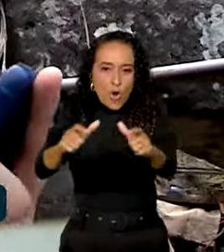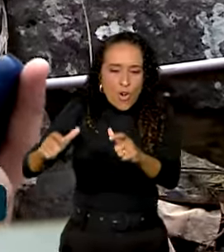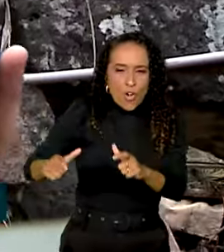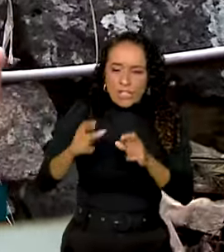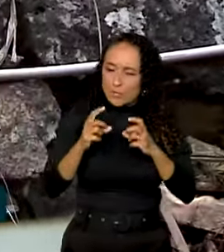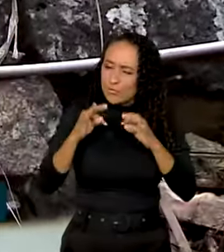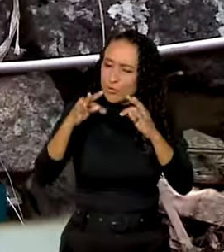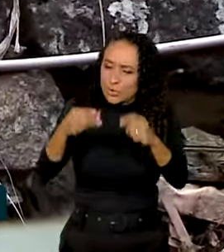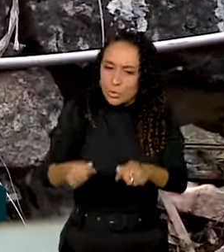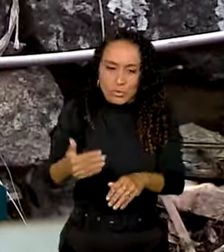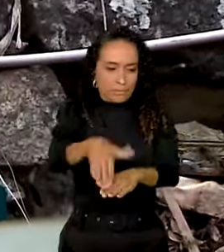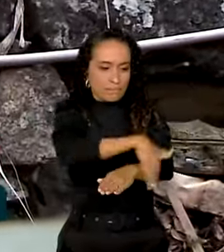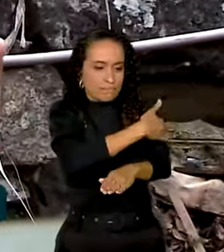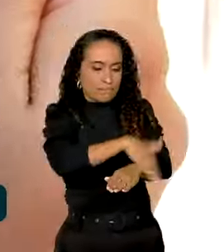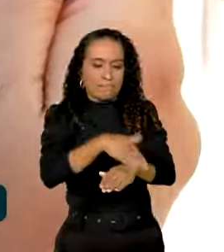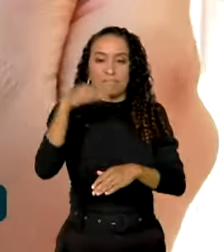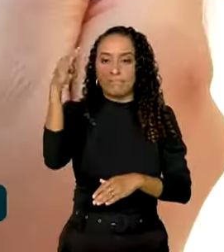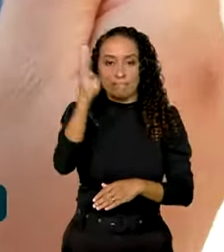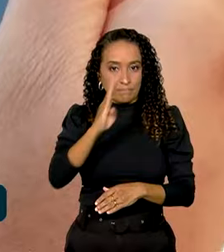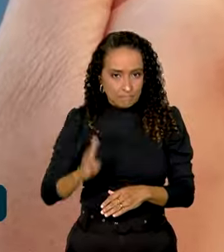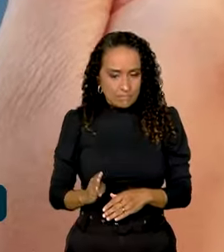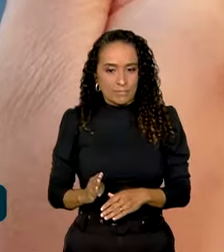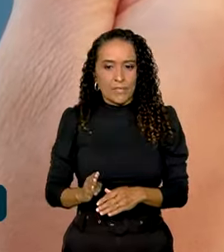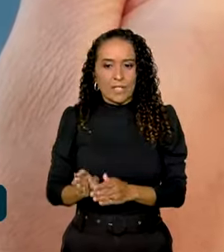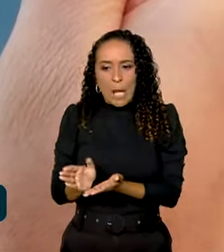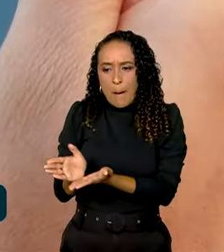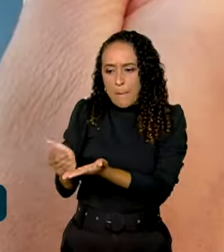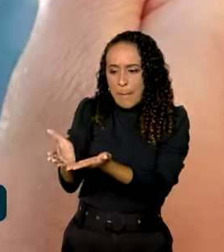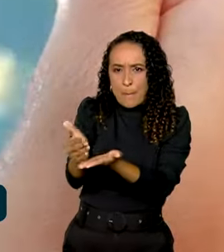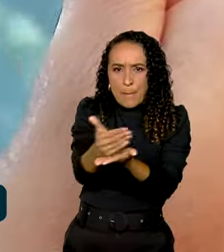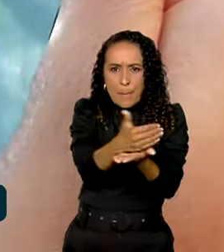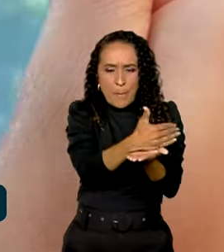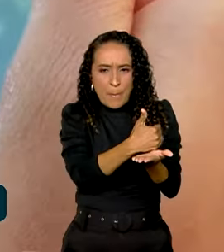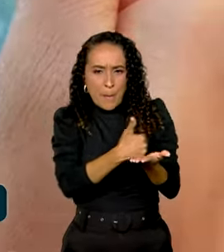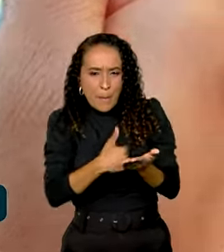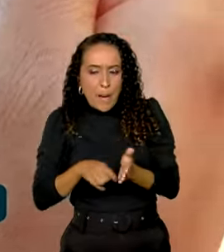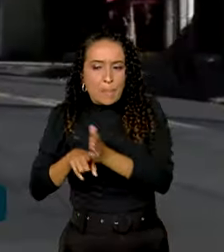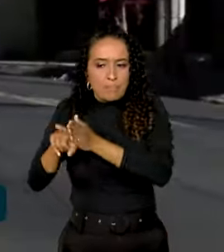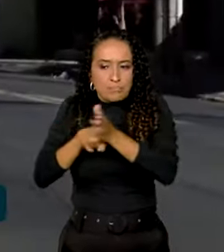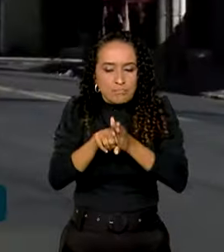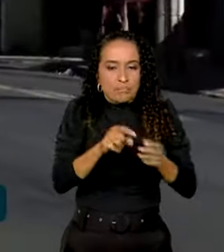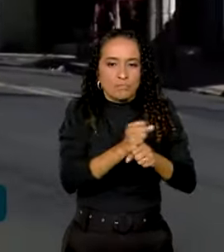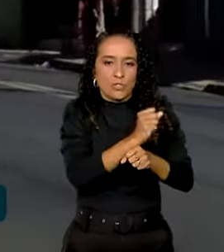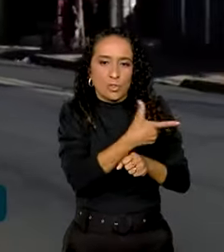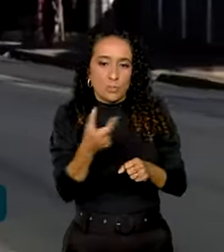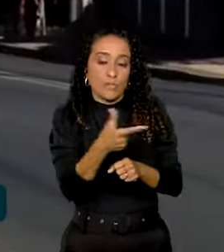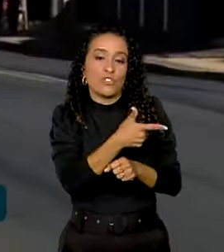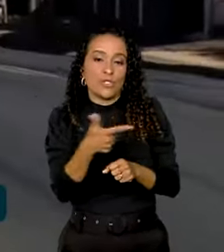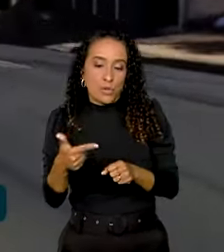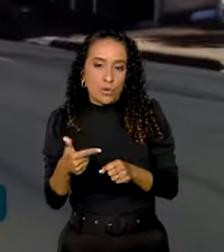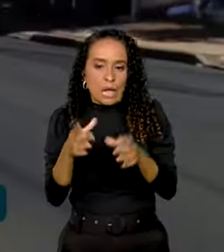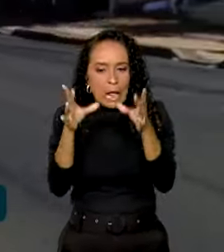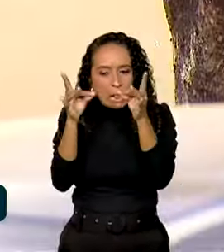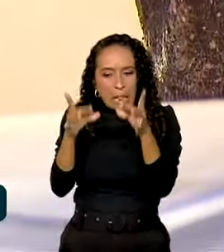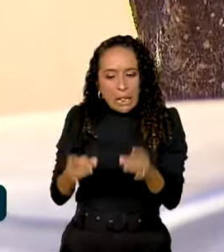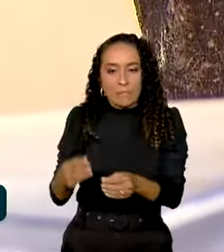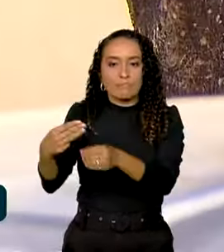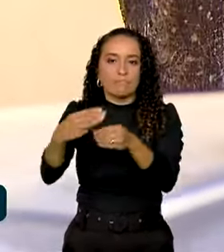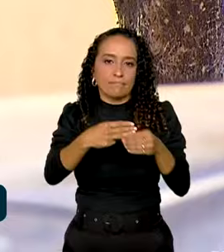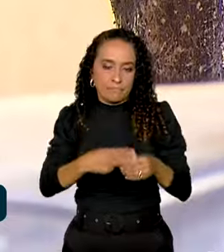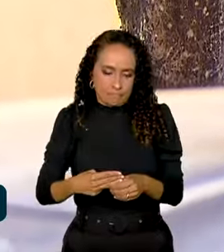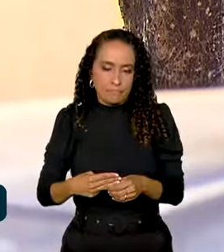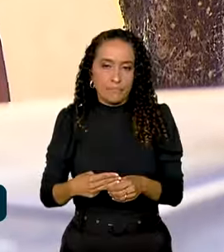todos os endereços do país coletadas durante o Censo 2022 e detalhadas por municípios.